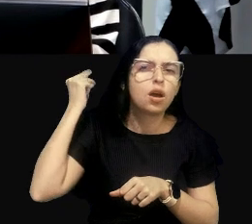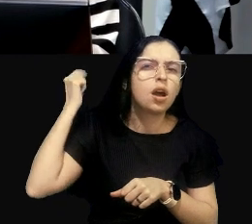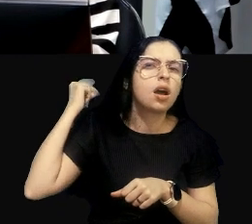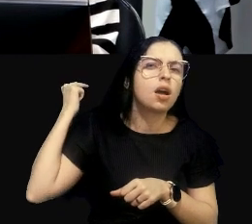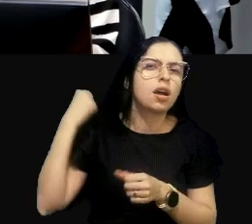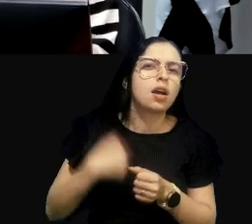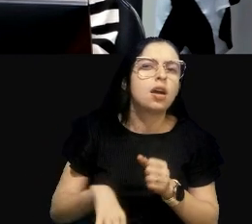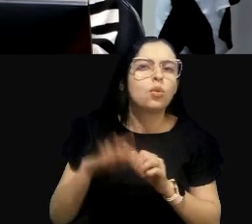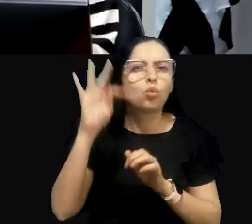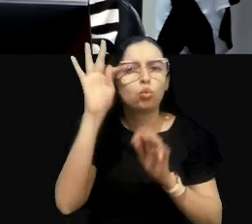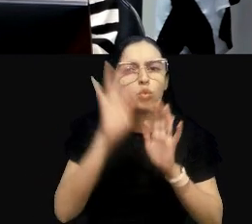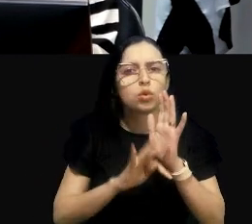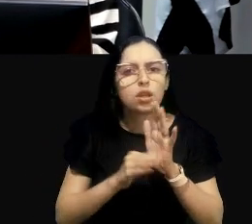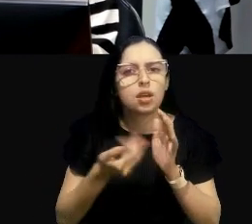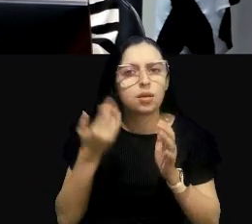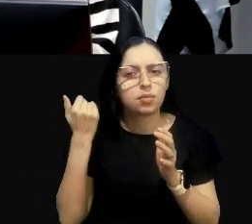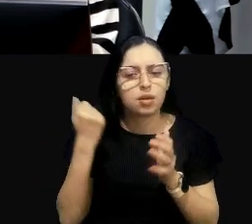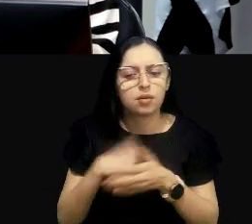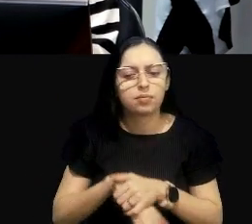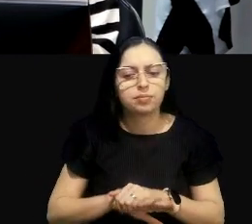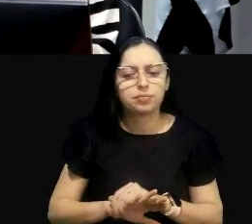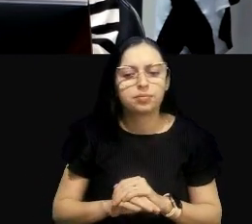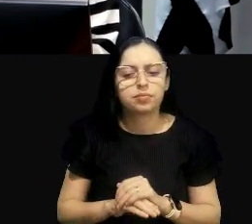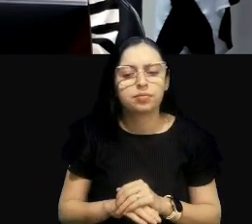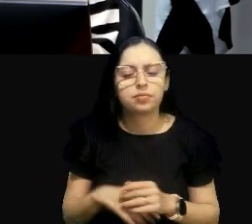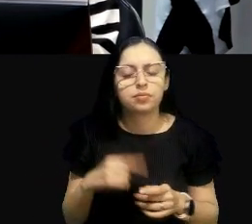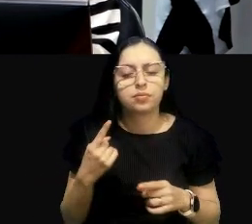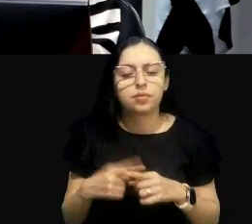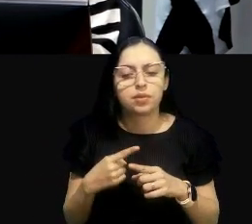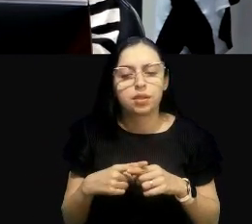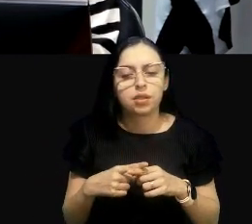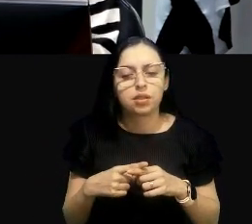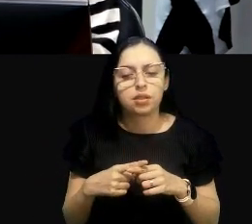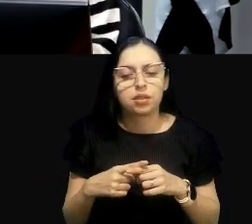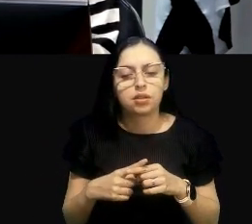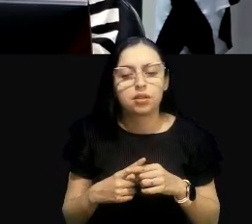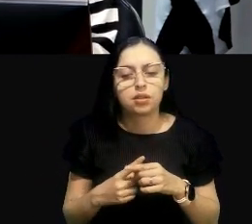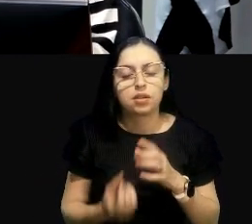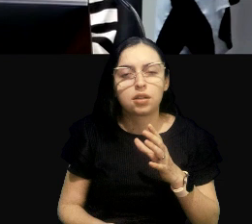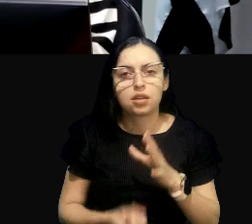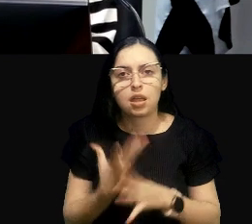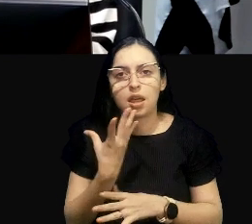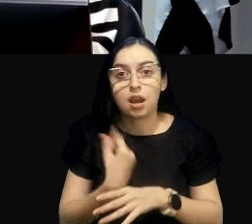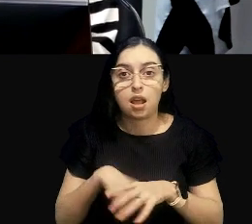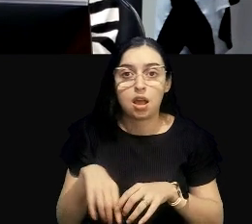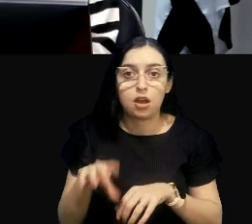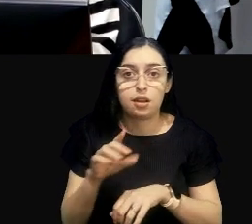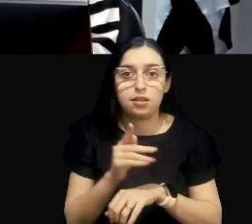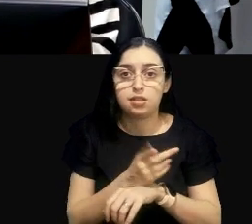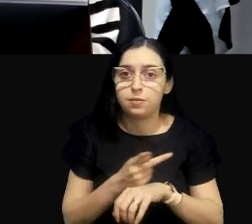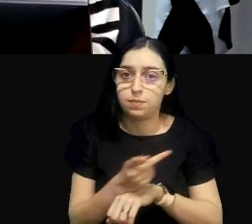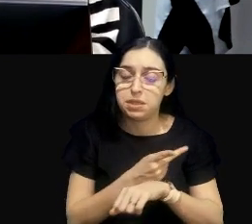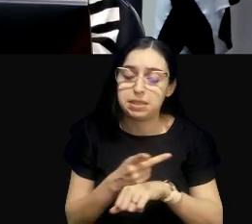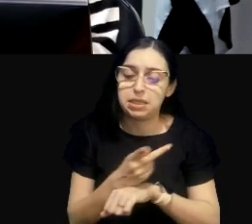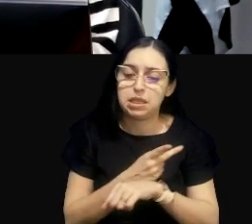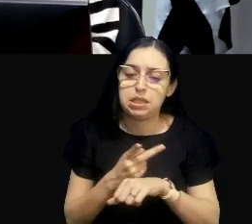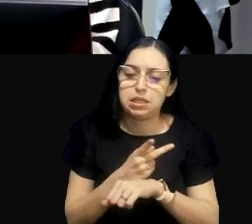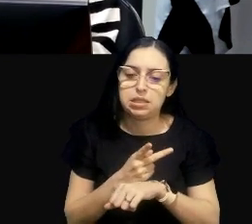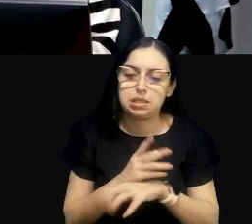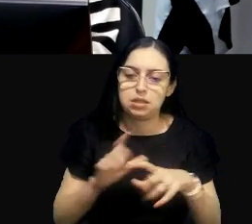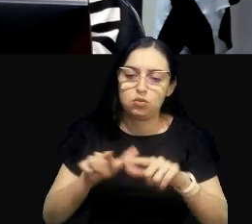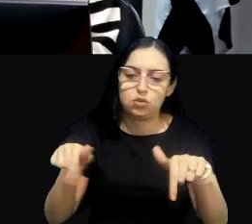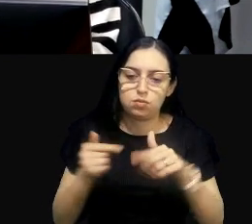avaliação de impacto ambiental, para realizar essa análise, né? Em campo.